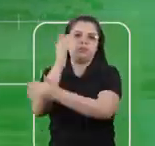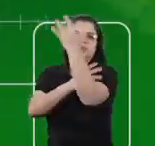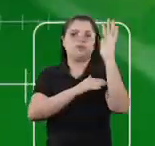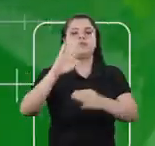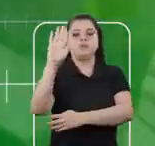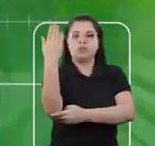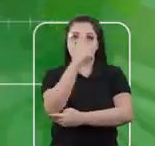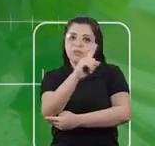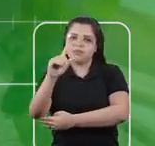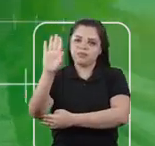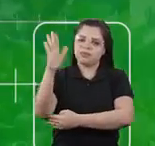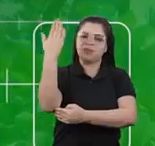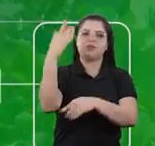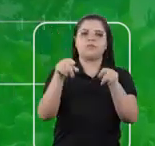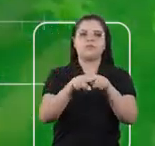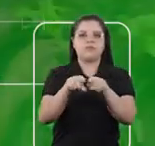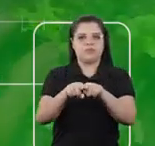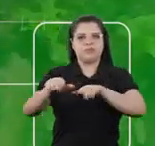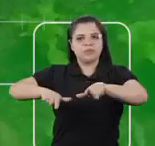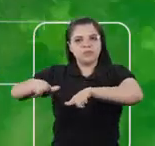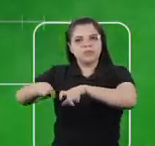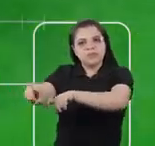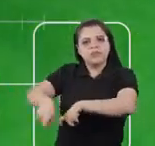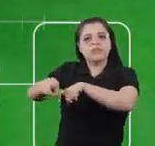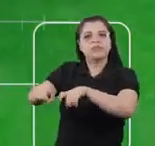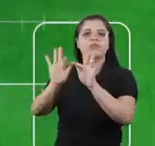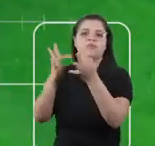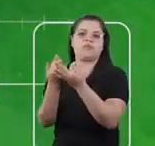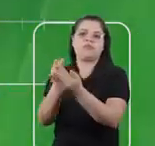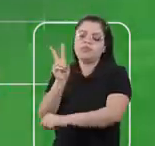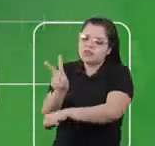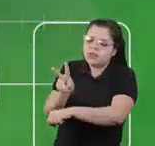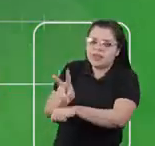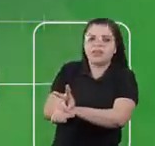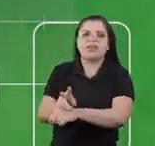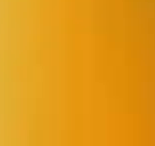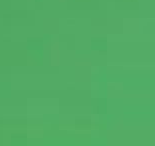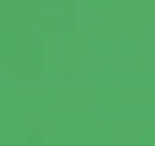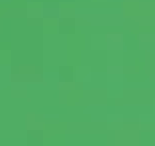madeireira e não madeireira, e a agricultura familiar. E ele cuidou com muita atenção.